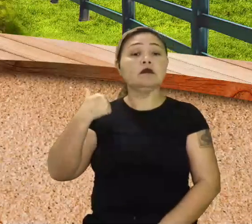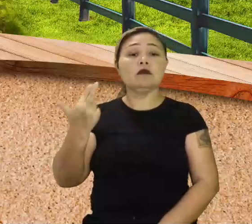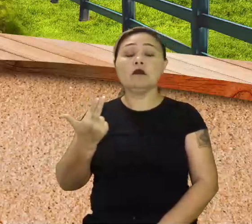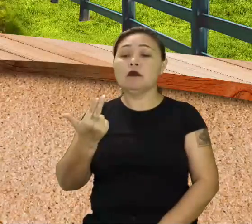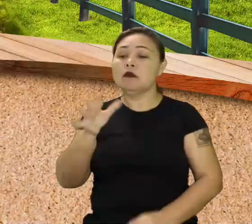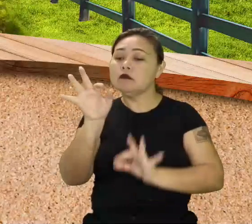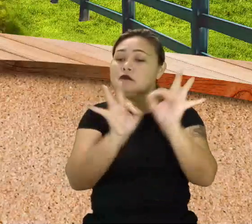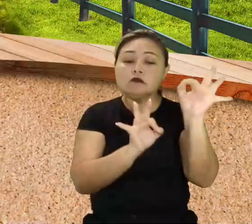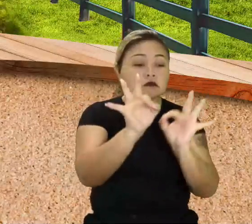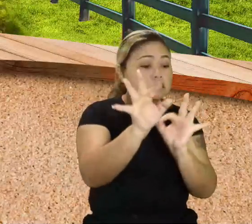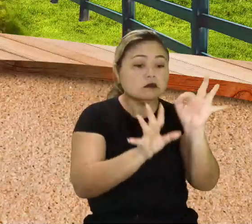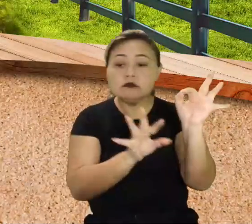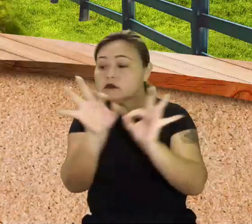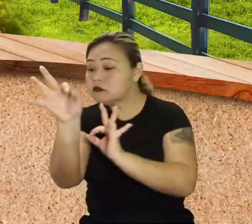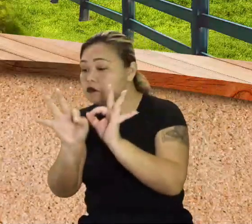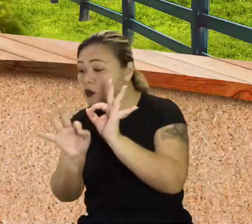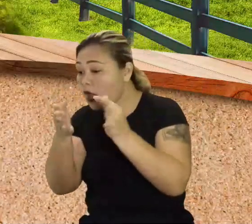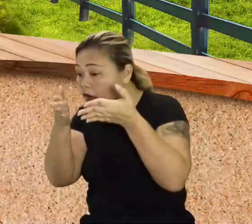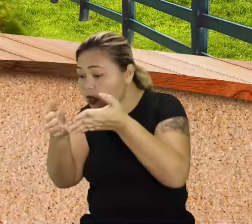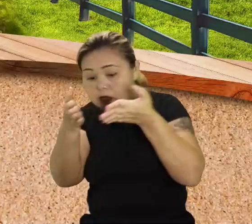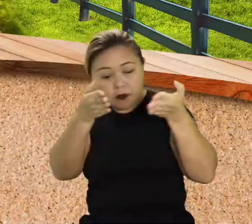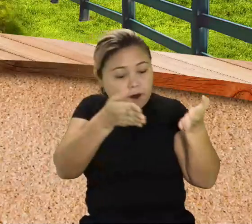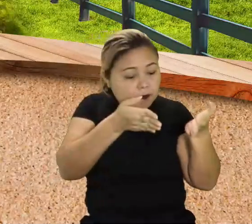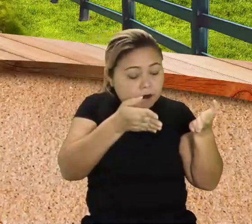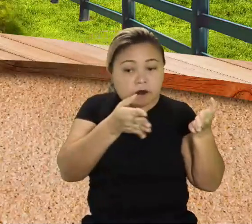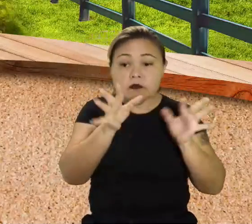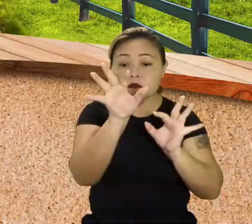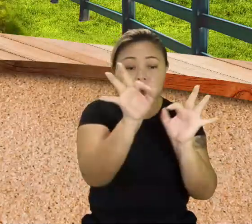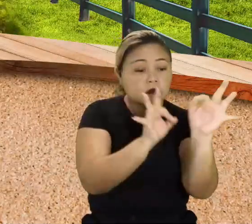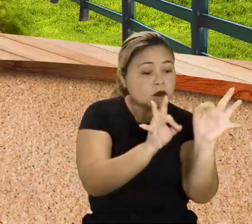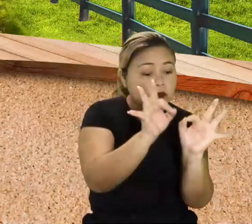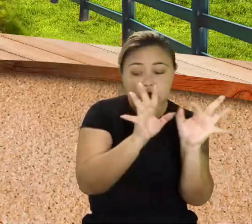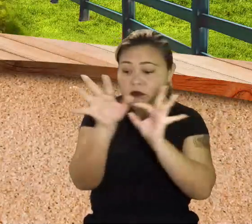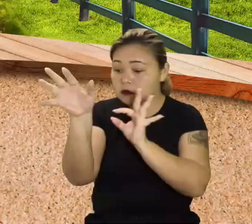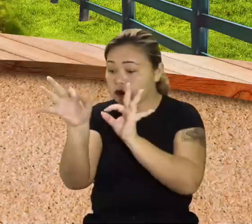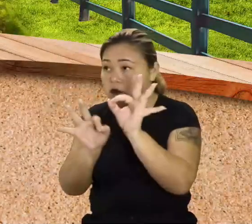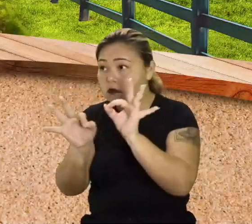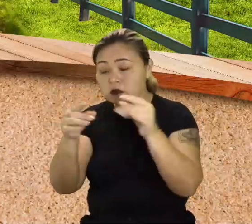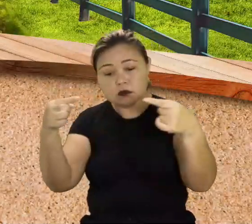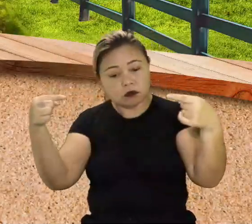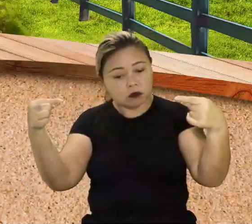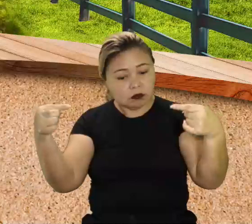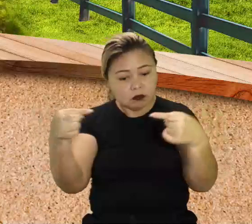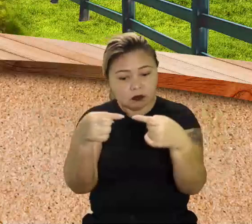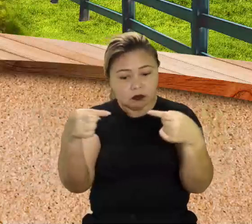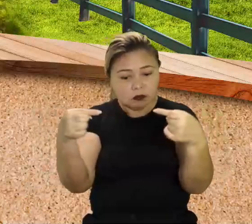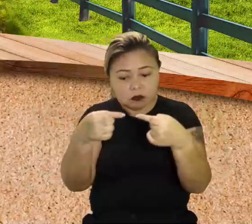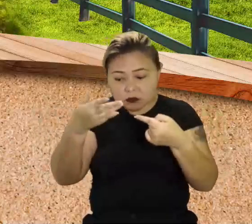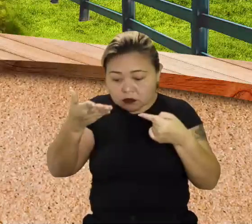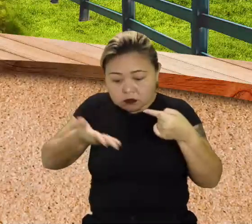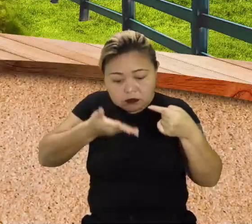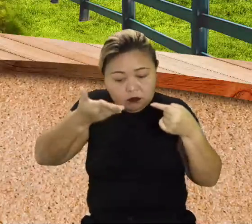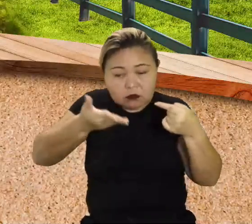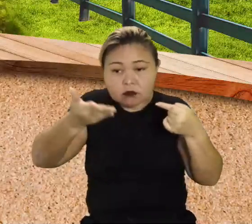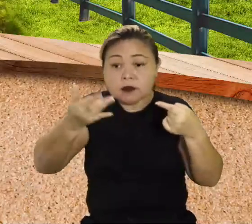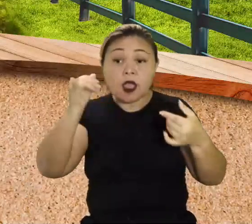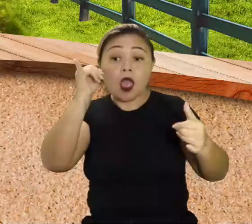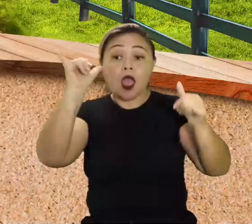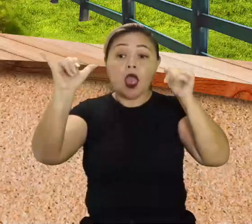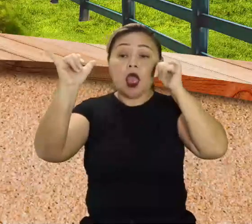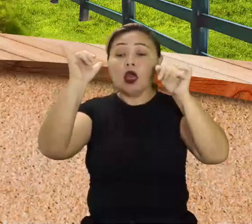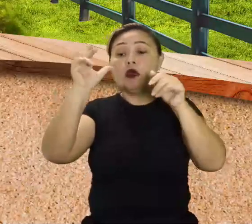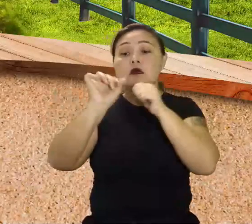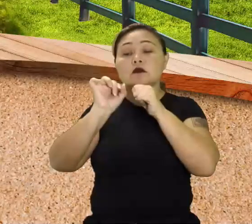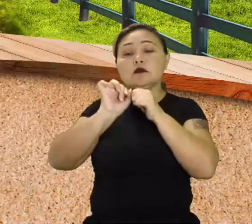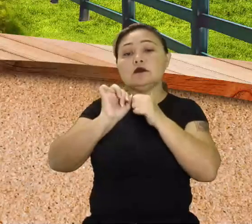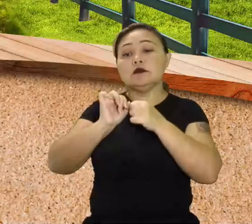fazer uma ordenação, quer dizer, um planejamento que vai favorecer a evitar os